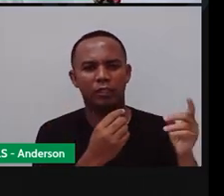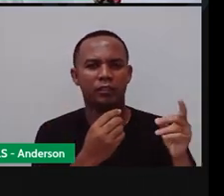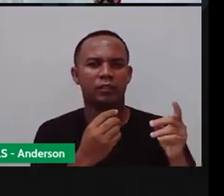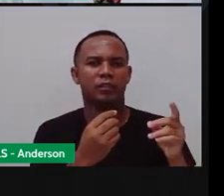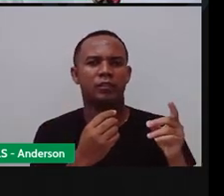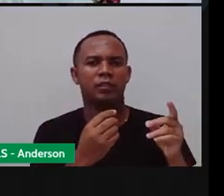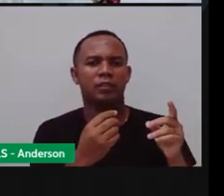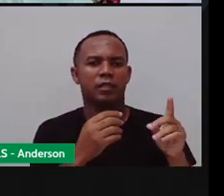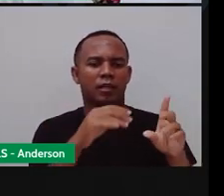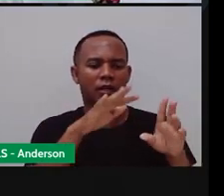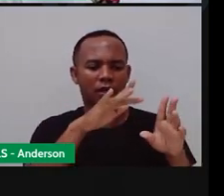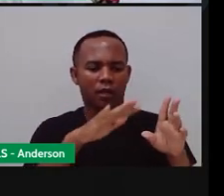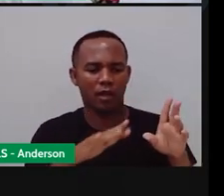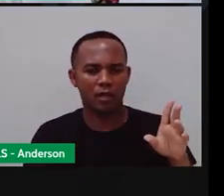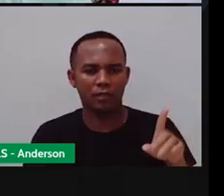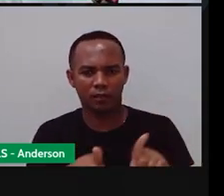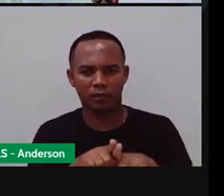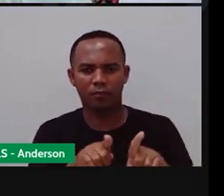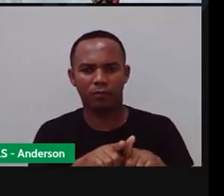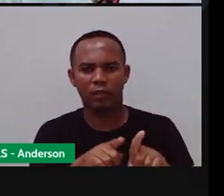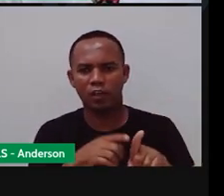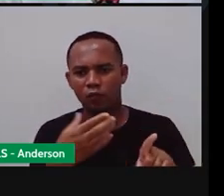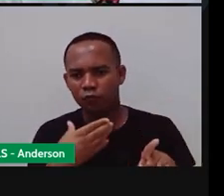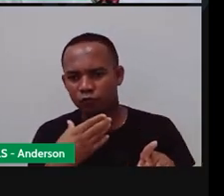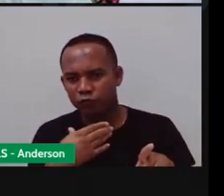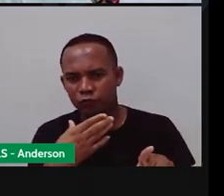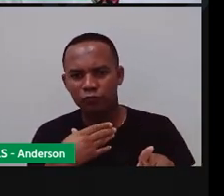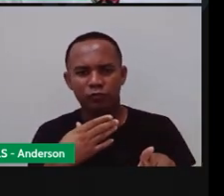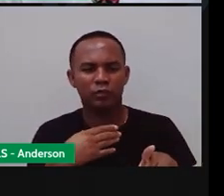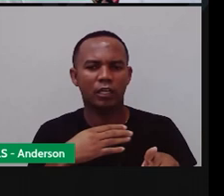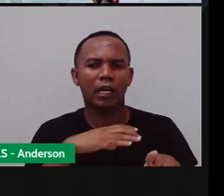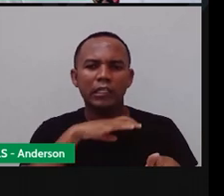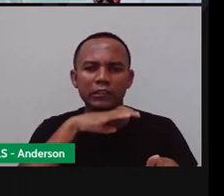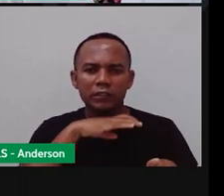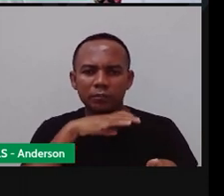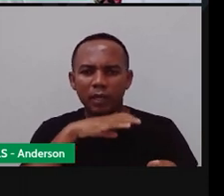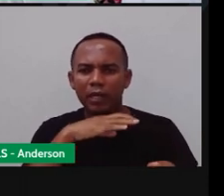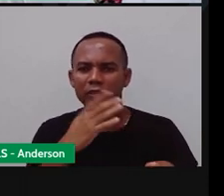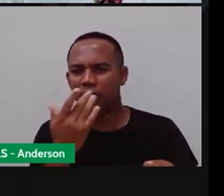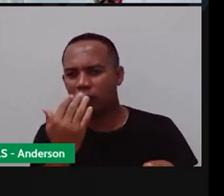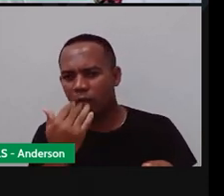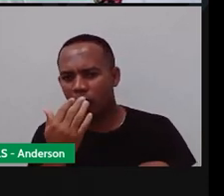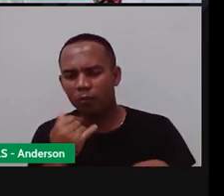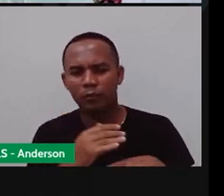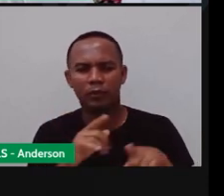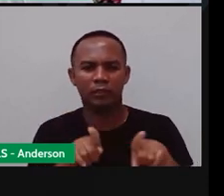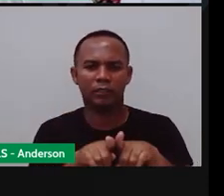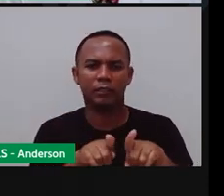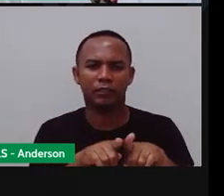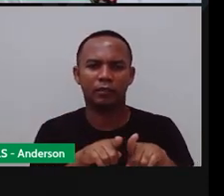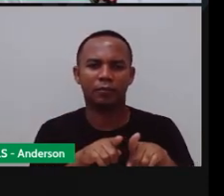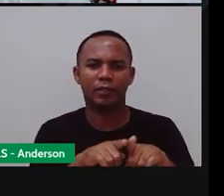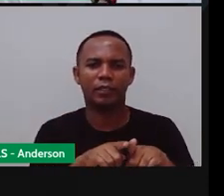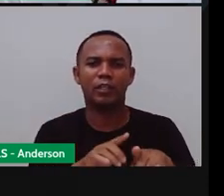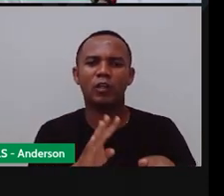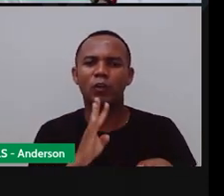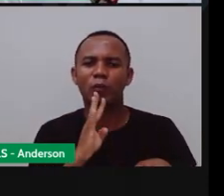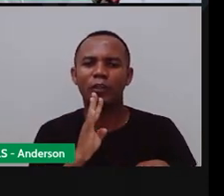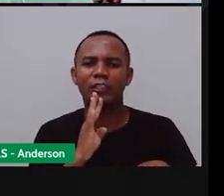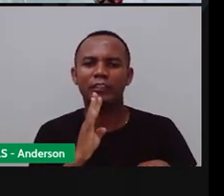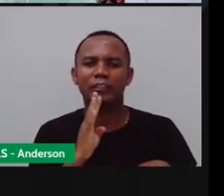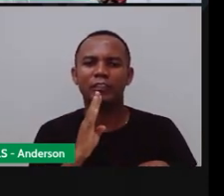frutos servindo de alimento para a fauna da região é conhecida por ser a estação das frutas